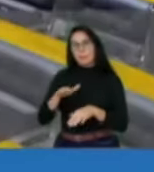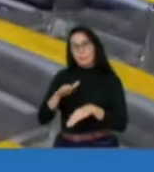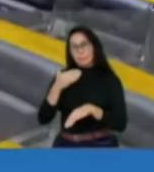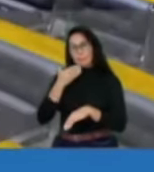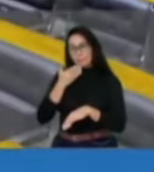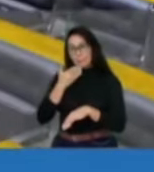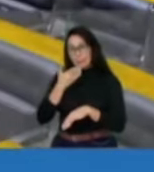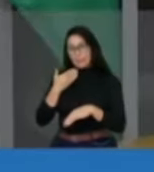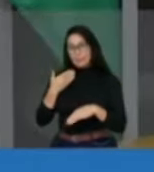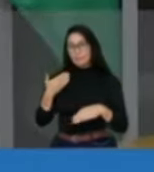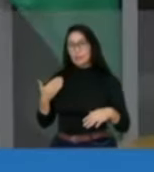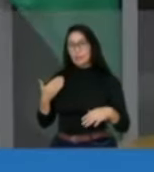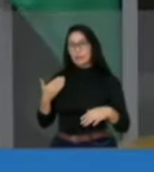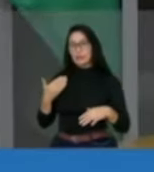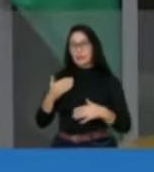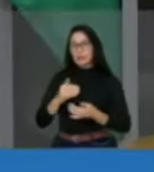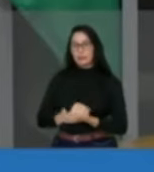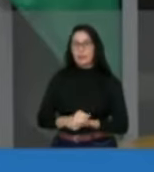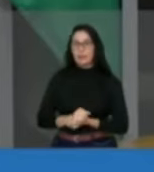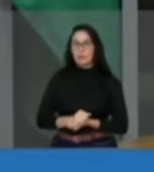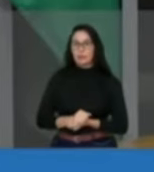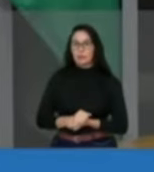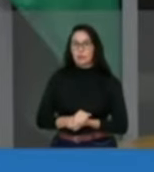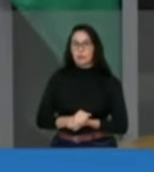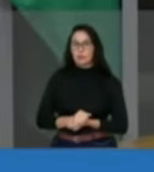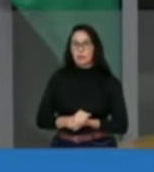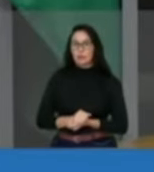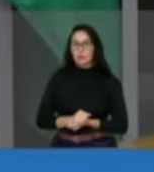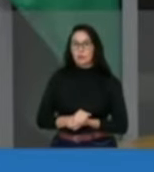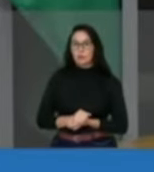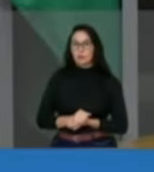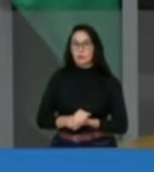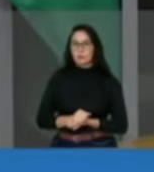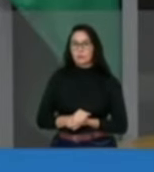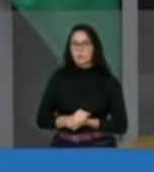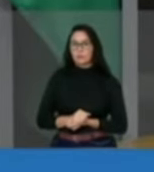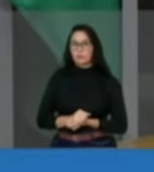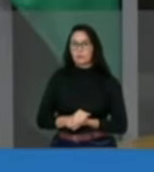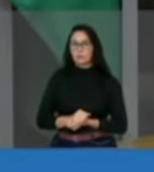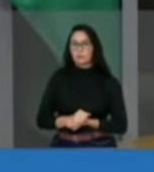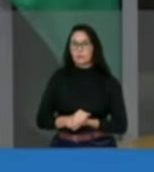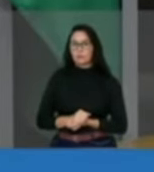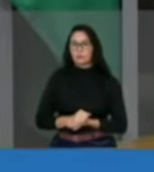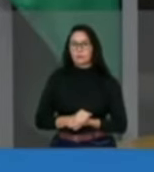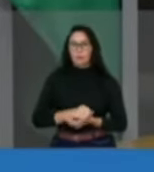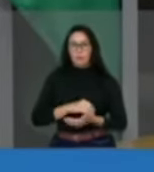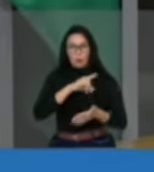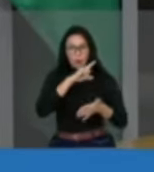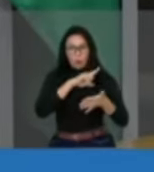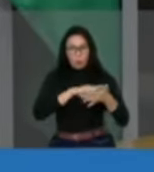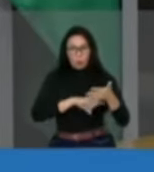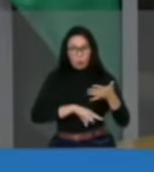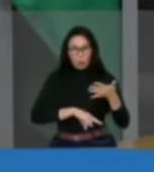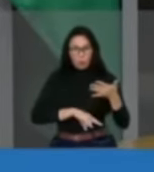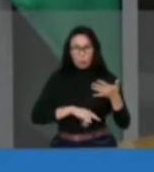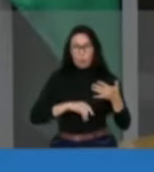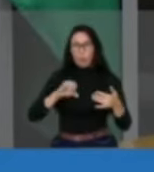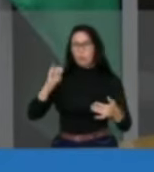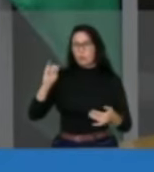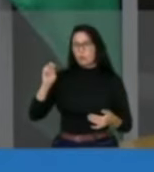Pedi que fosse solicitado o inquérito. E, senhor presidente,